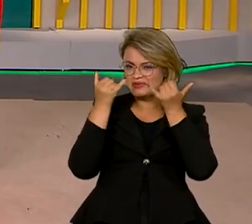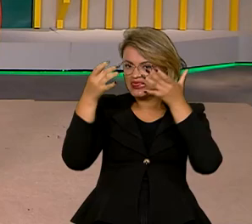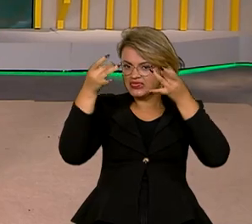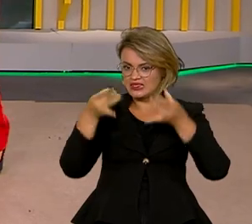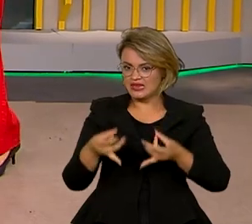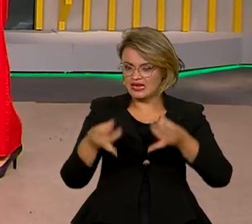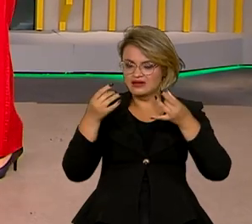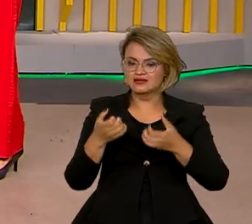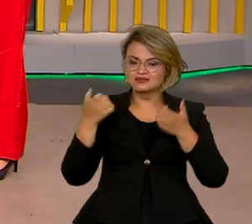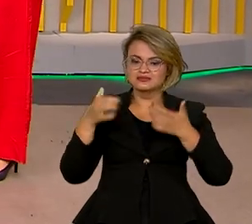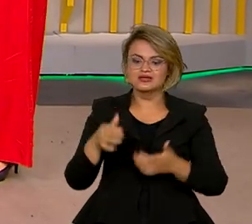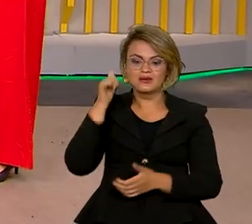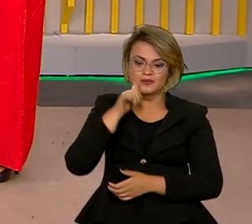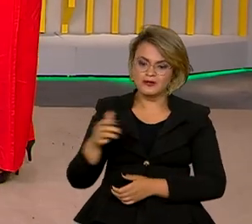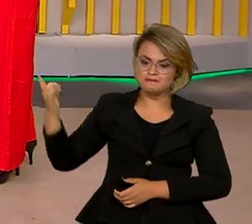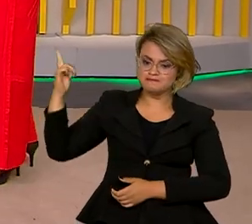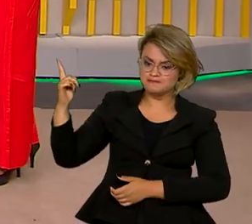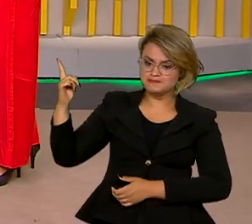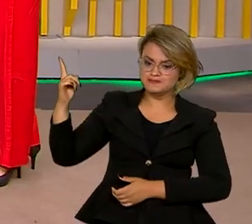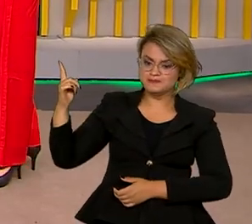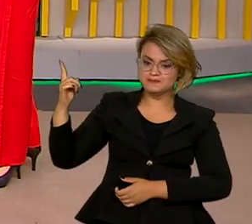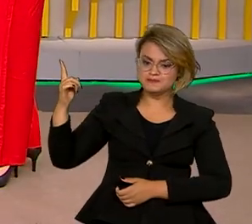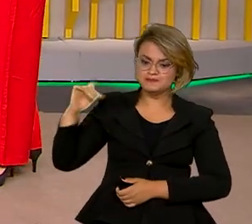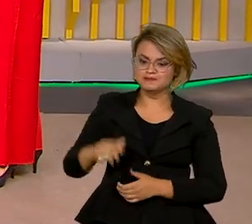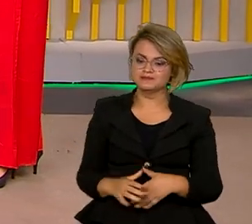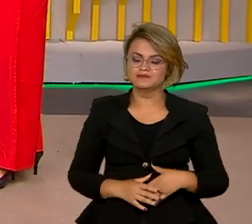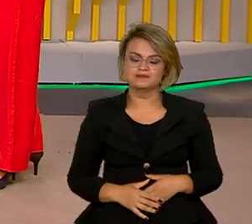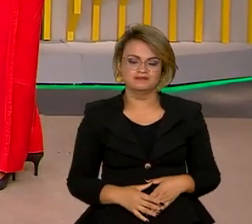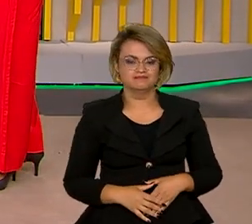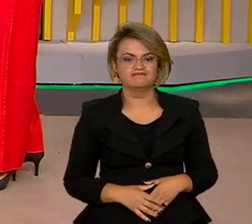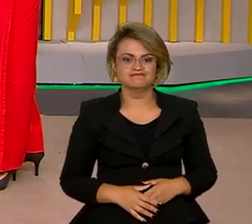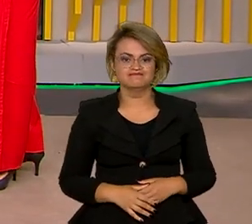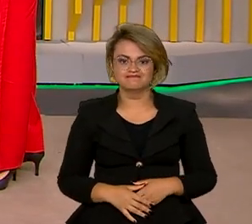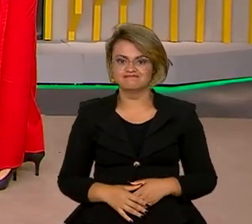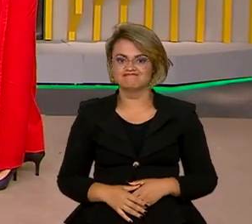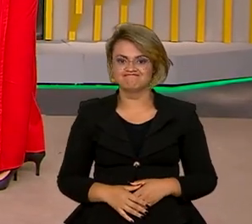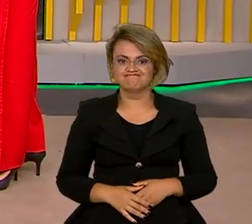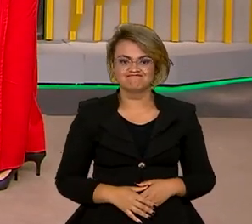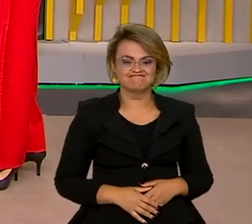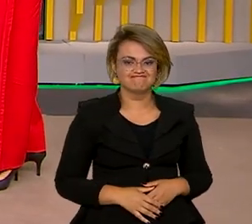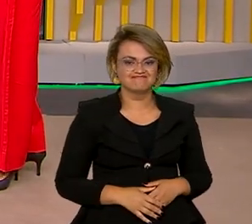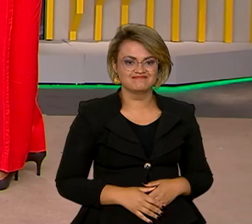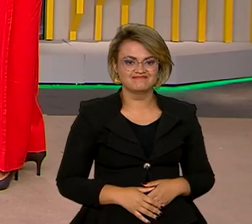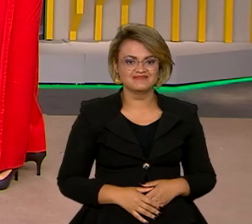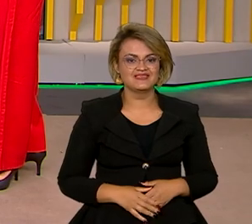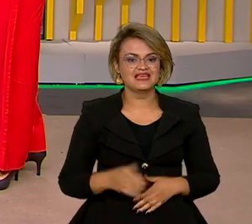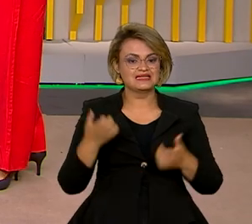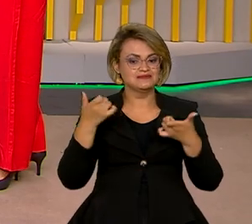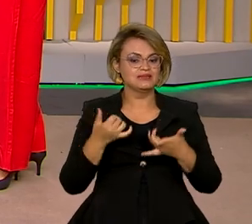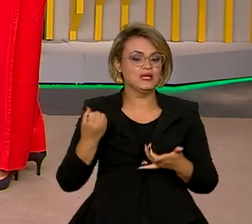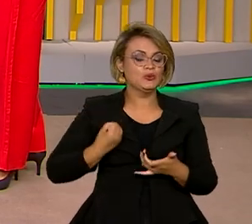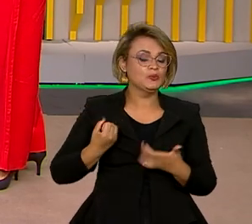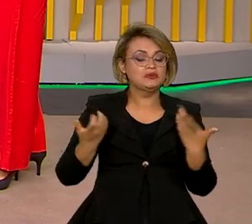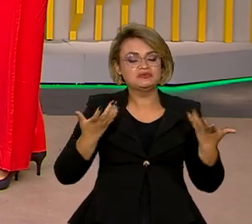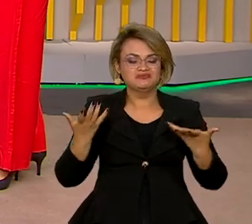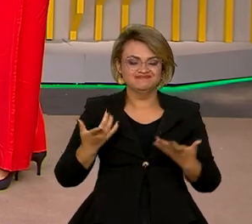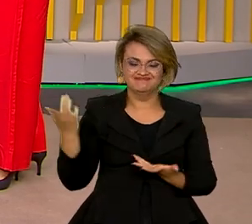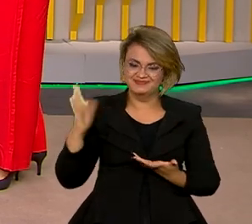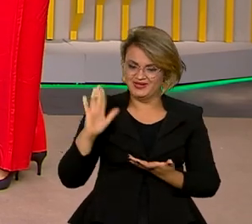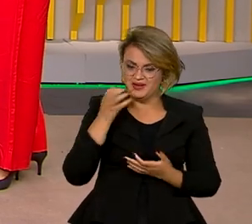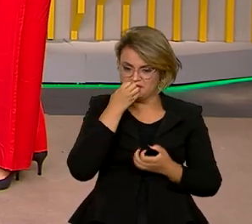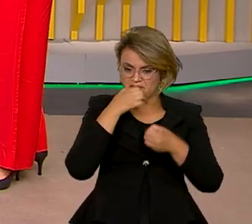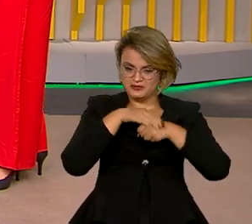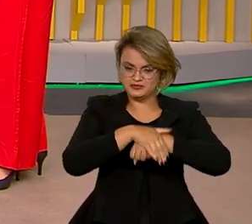detalhes ao vivo pra gente direto de São Paulo é a repórter Vanessa Casalino, que explica esses números aí pra gente. Boa noite, Vanessa.